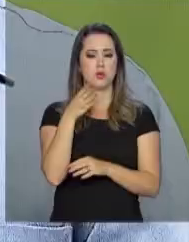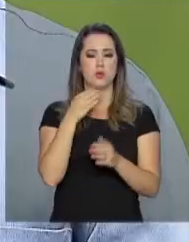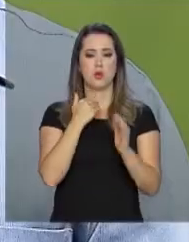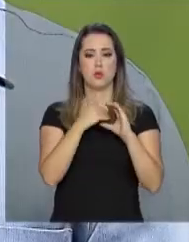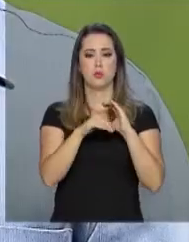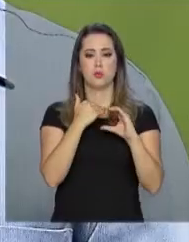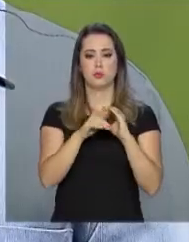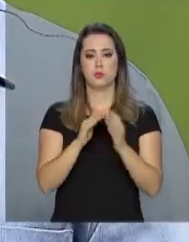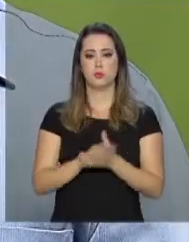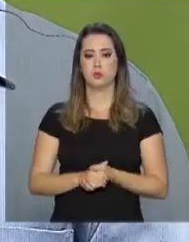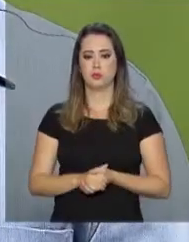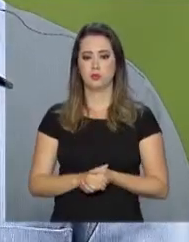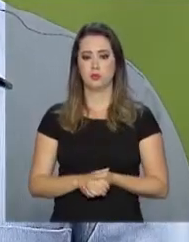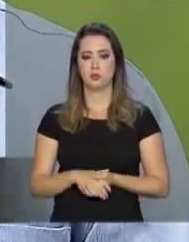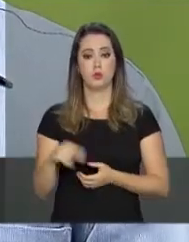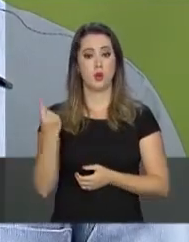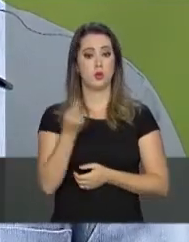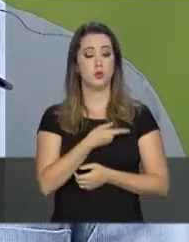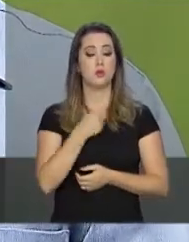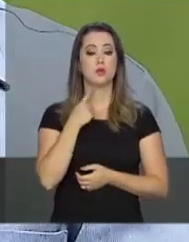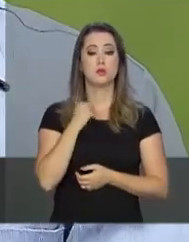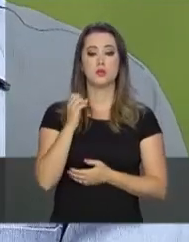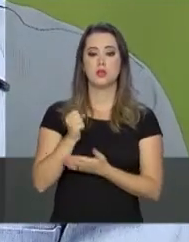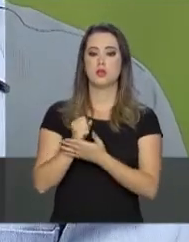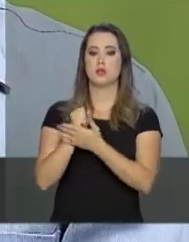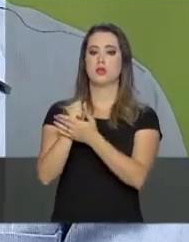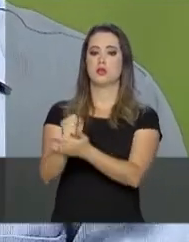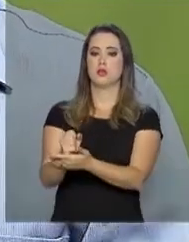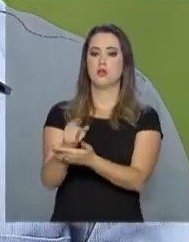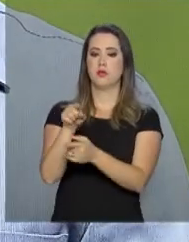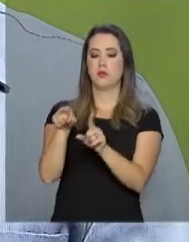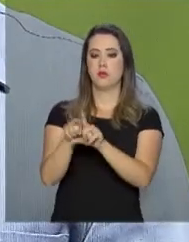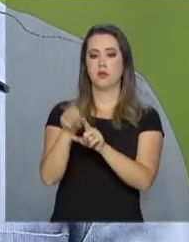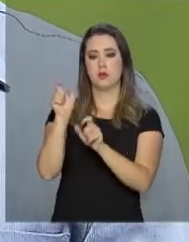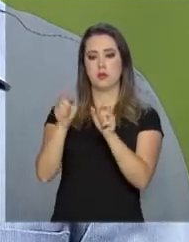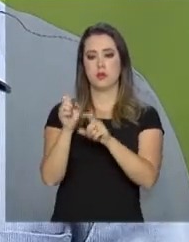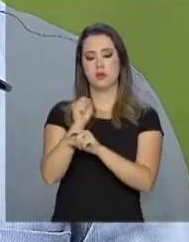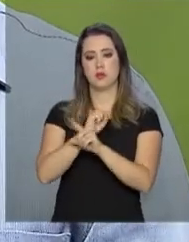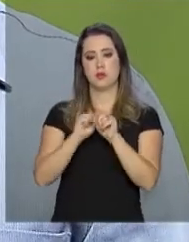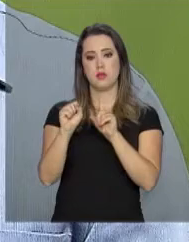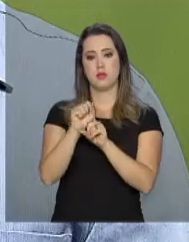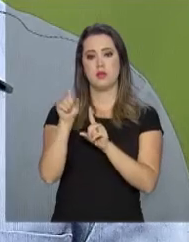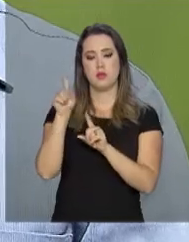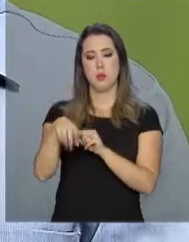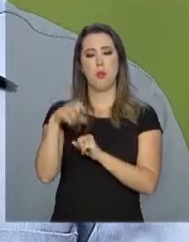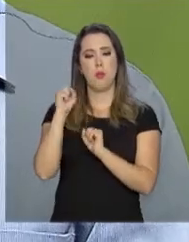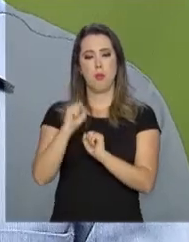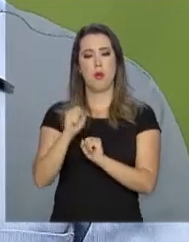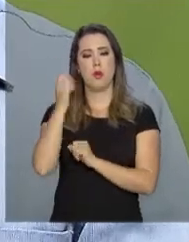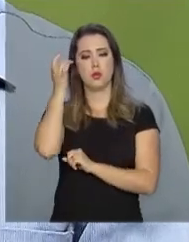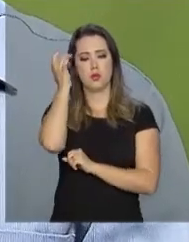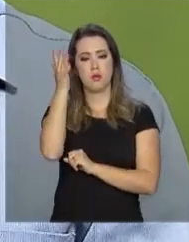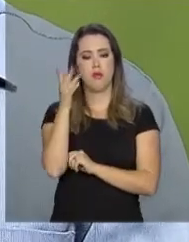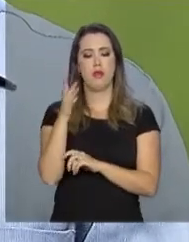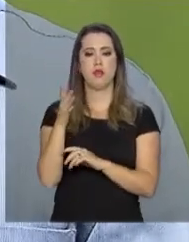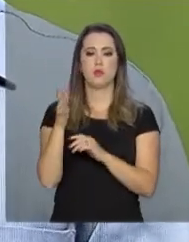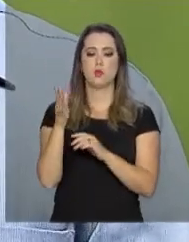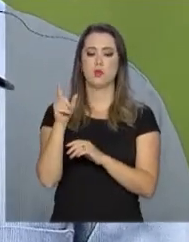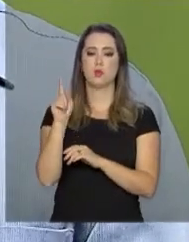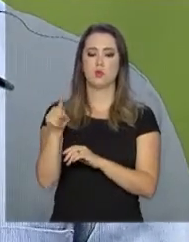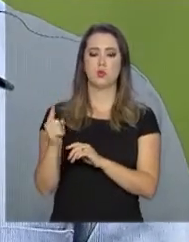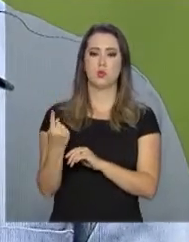e-mail. A nossa intenção é disponibilizar para a sociedade uma plataforma onde ele possa, de forma facilitada e unificada,